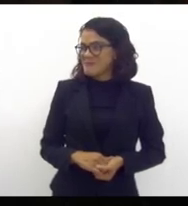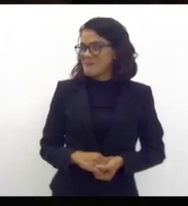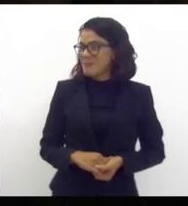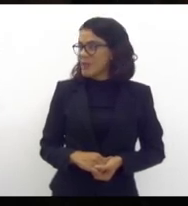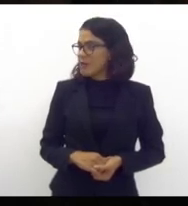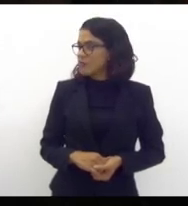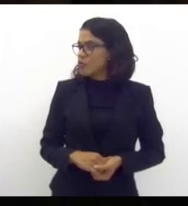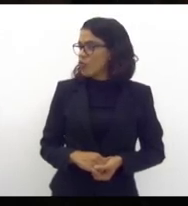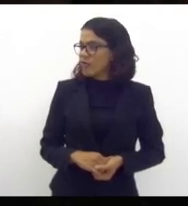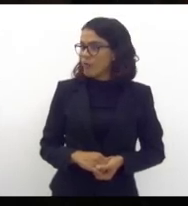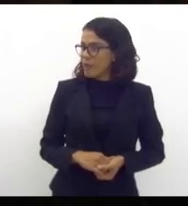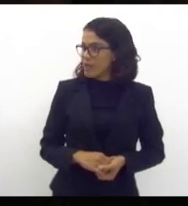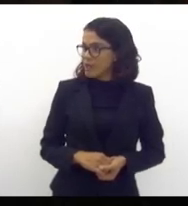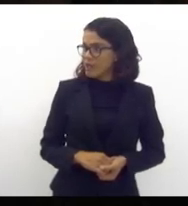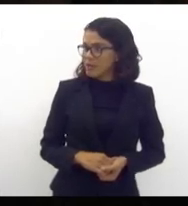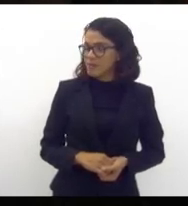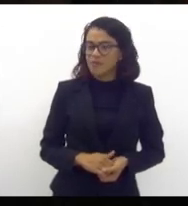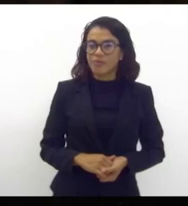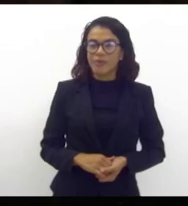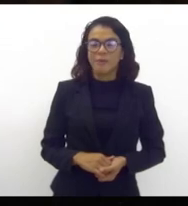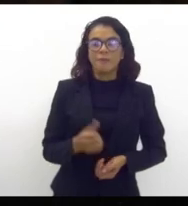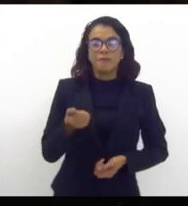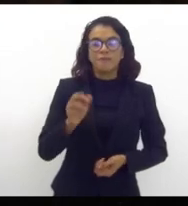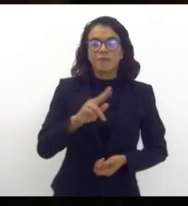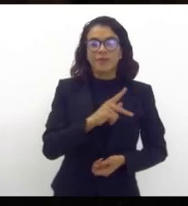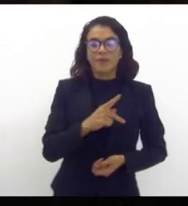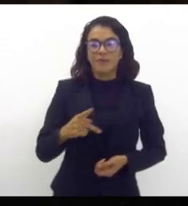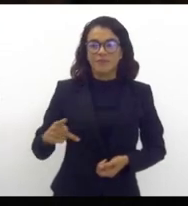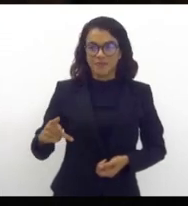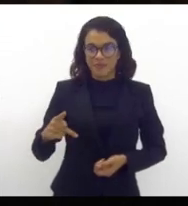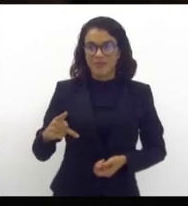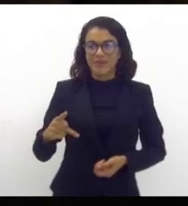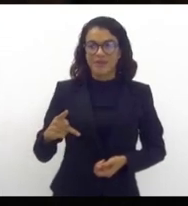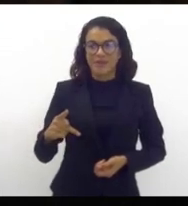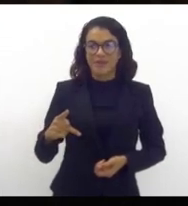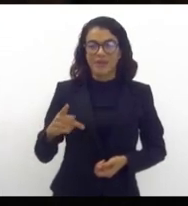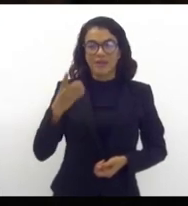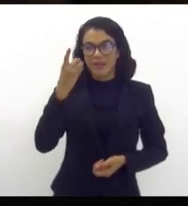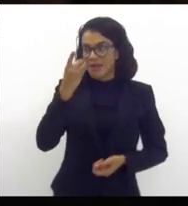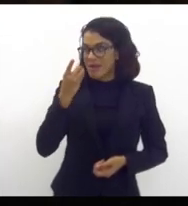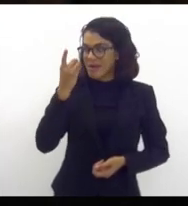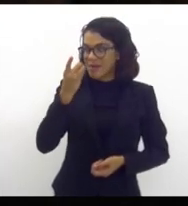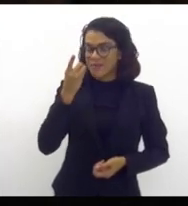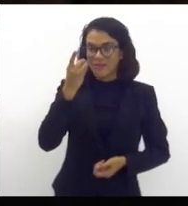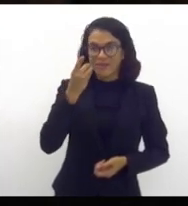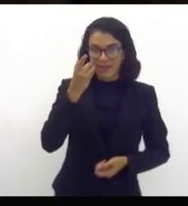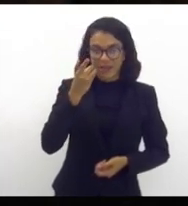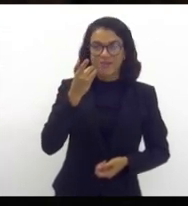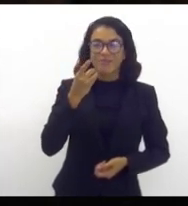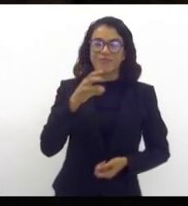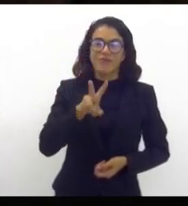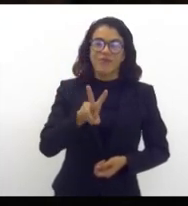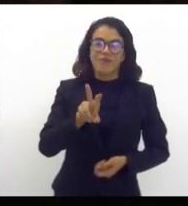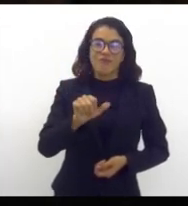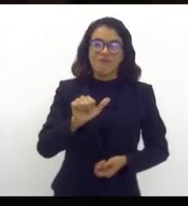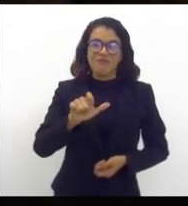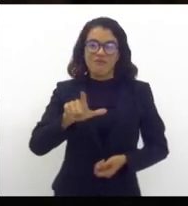OIB Sr. Presidente, deputado Valda Serraza,